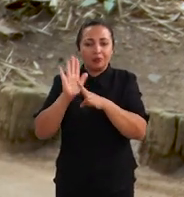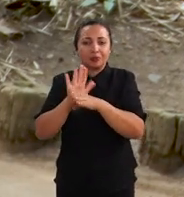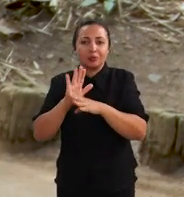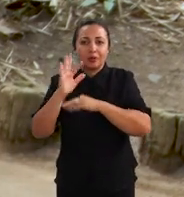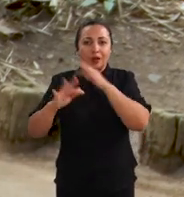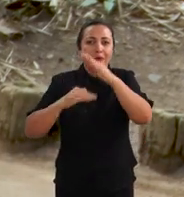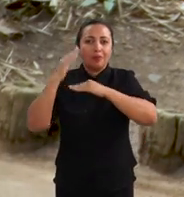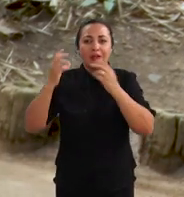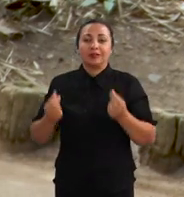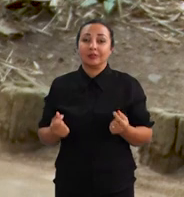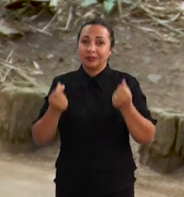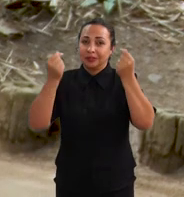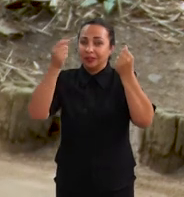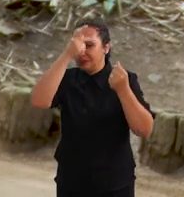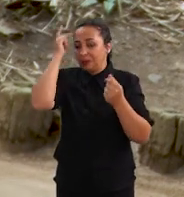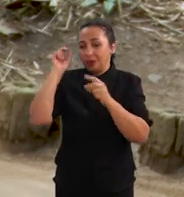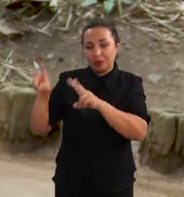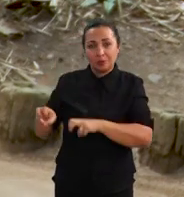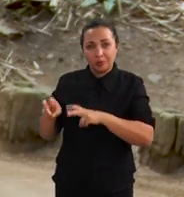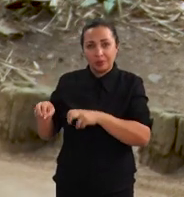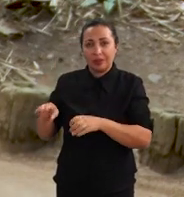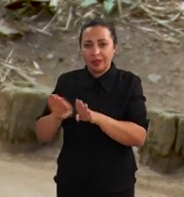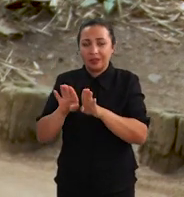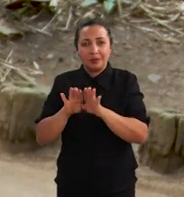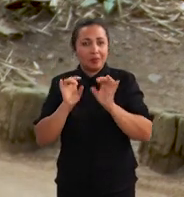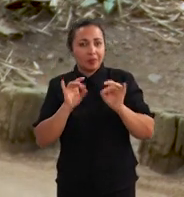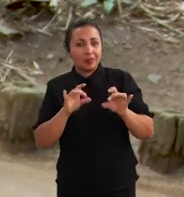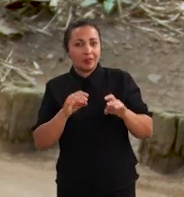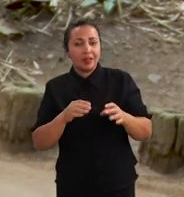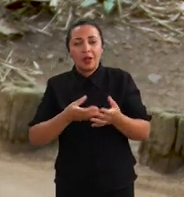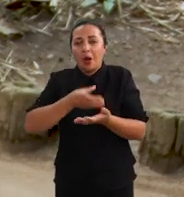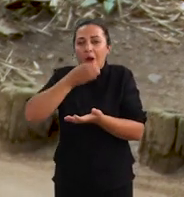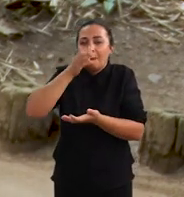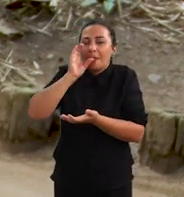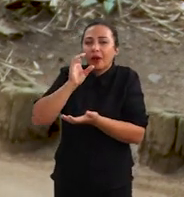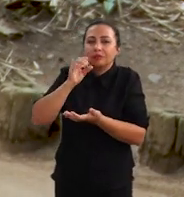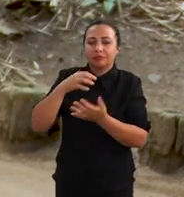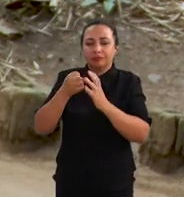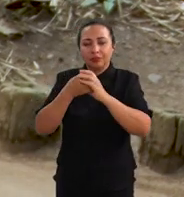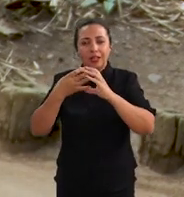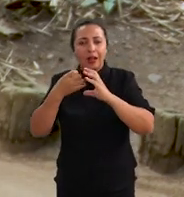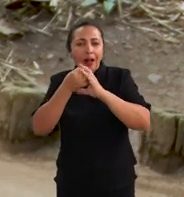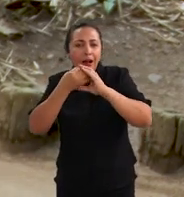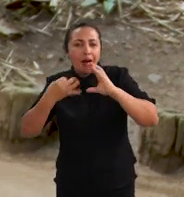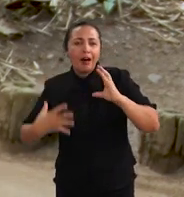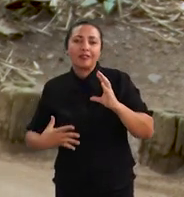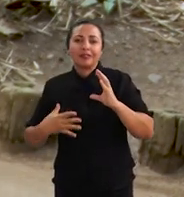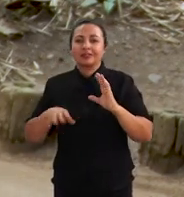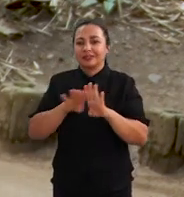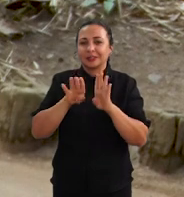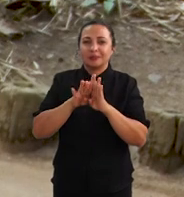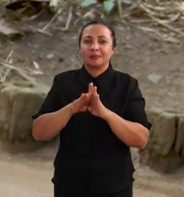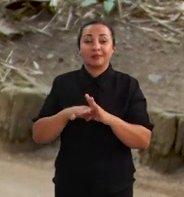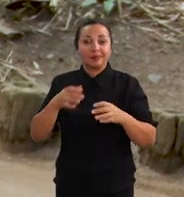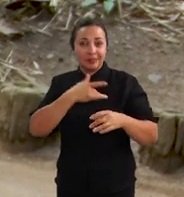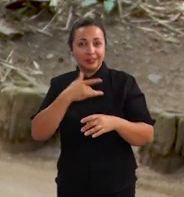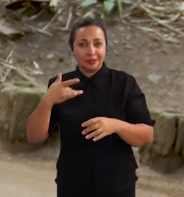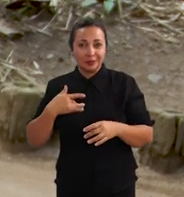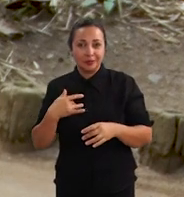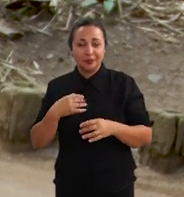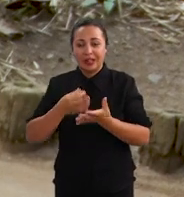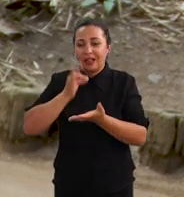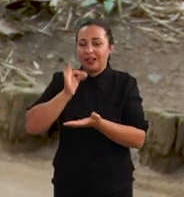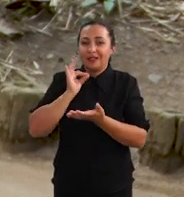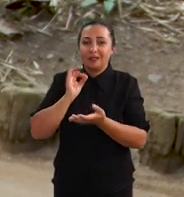o aumento da lucratividade de produtores e ainda disponibilizam uma bebida de caráter funcional. Há apreciadores do café,